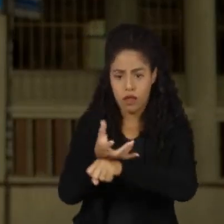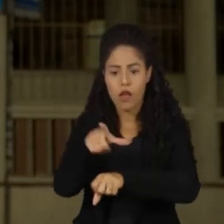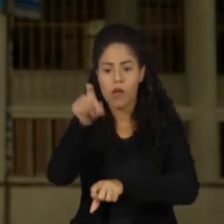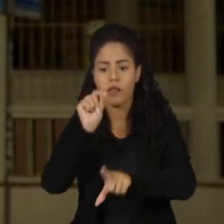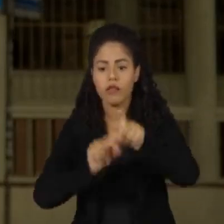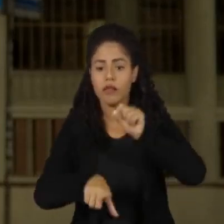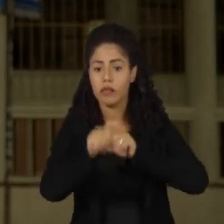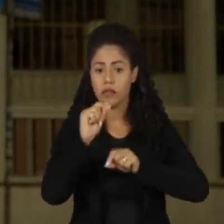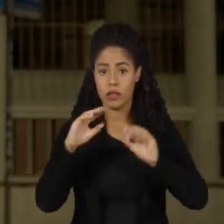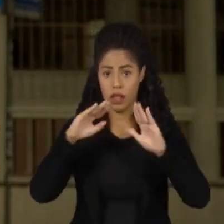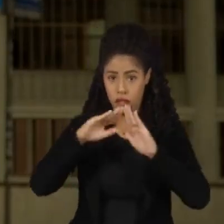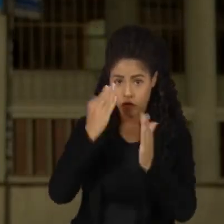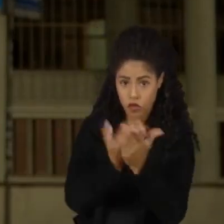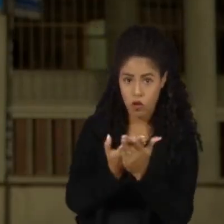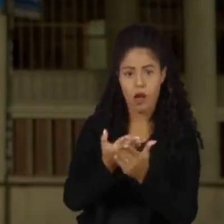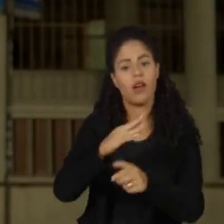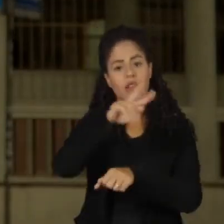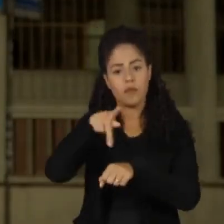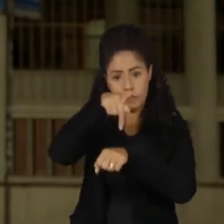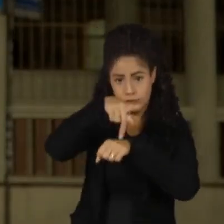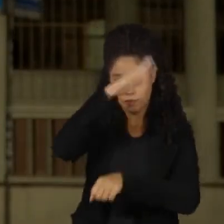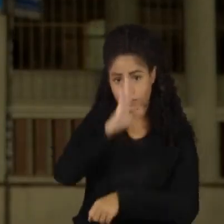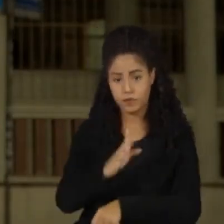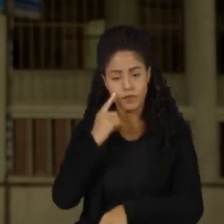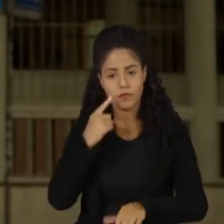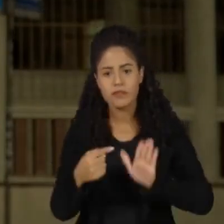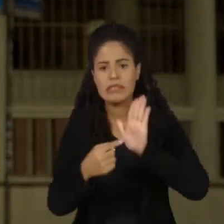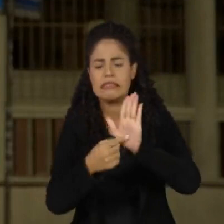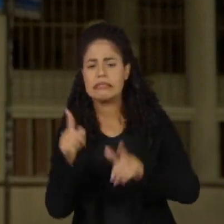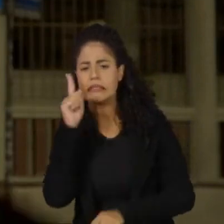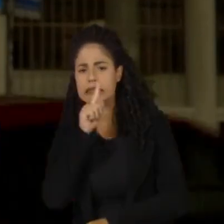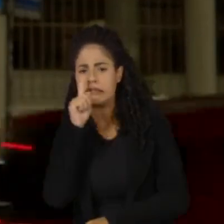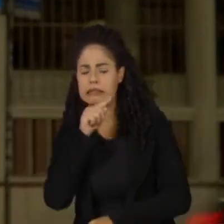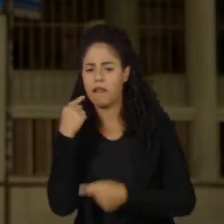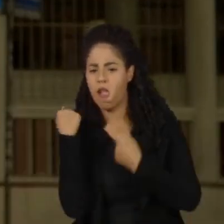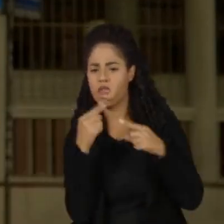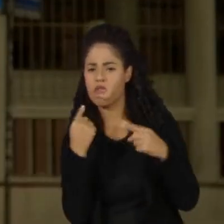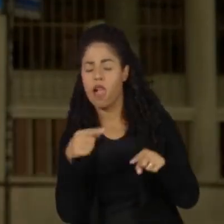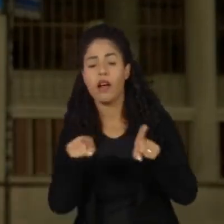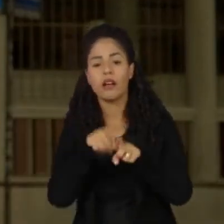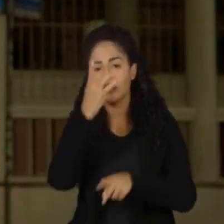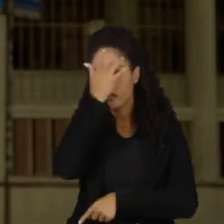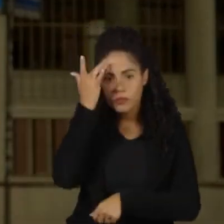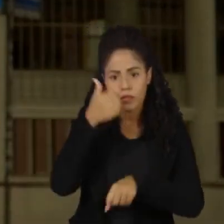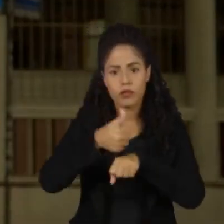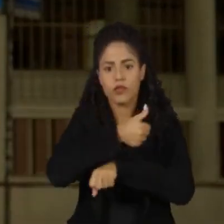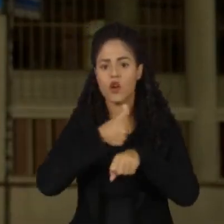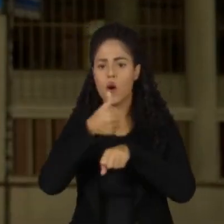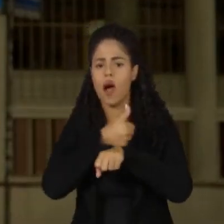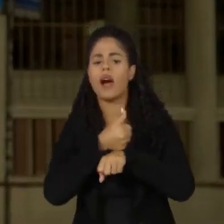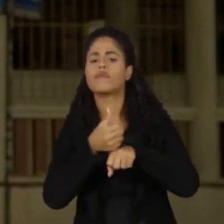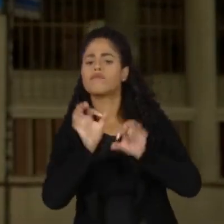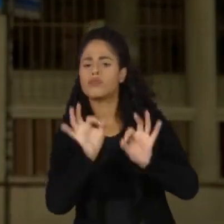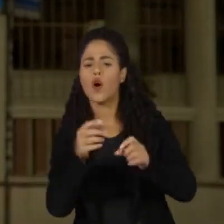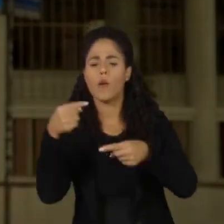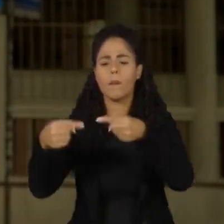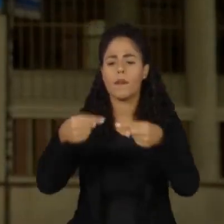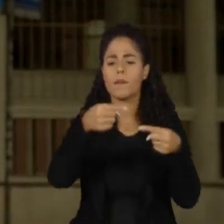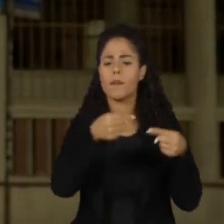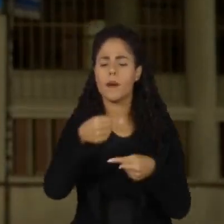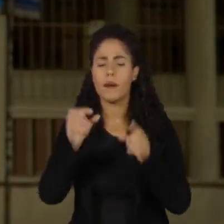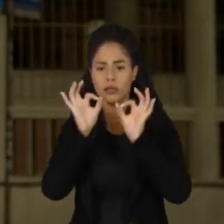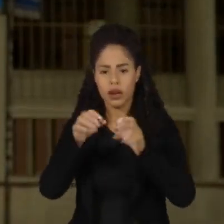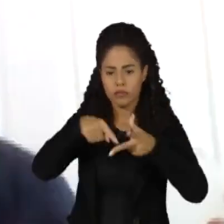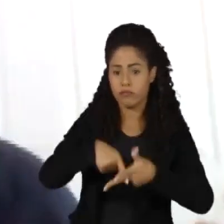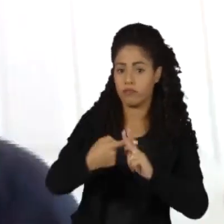as escolas do país. Falhas na implantação são alvos de críticas. Especialistas em educação defendem debates e